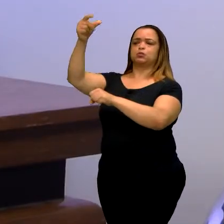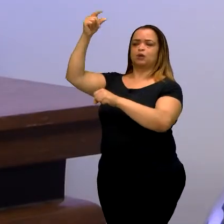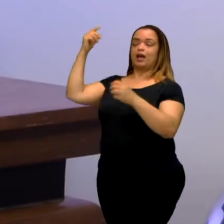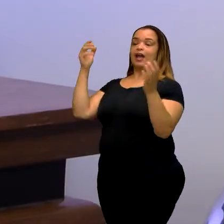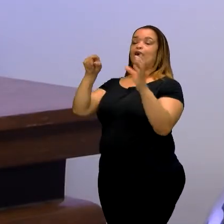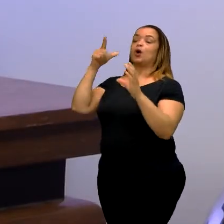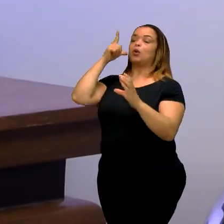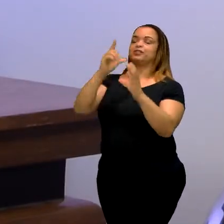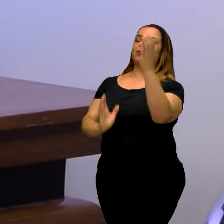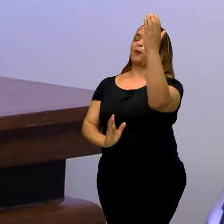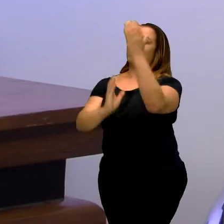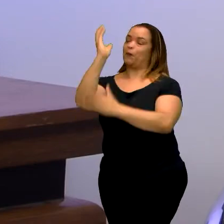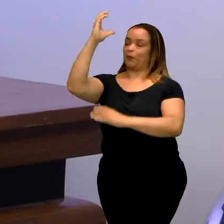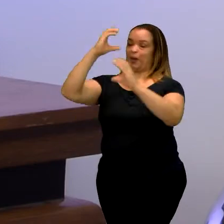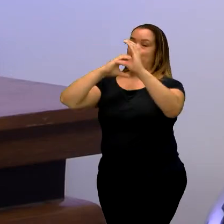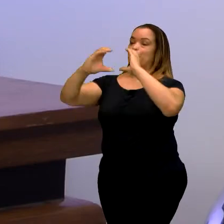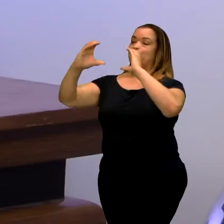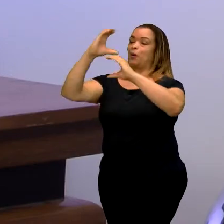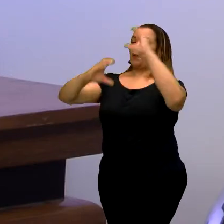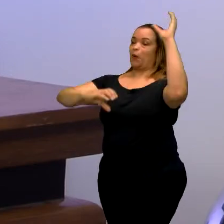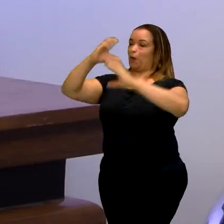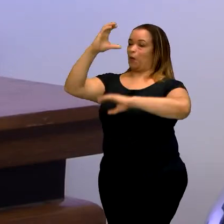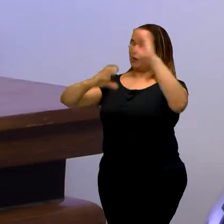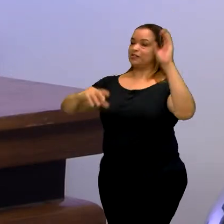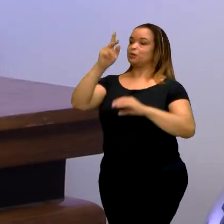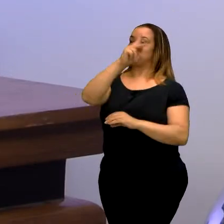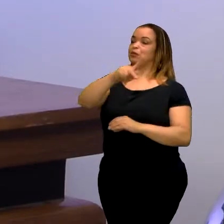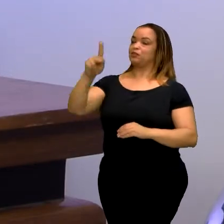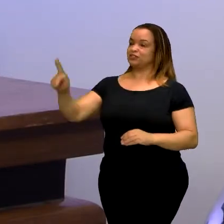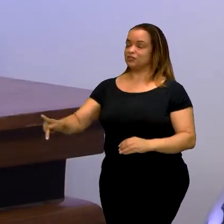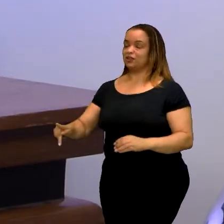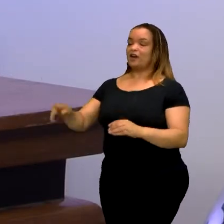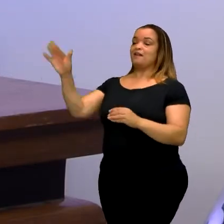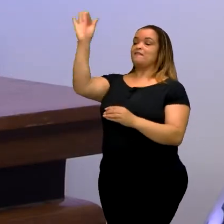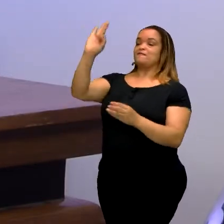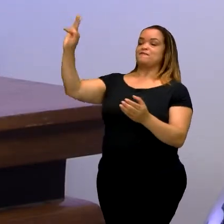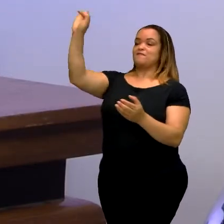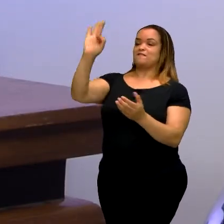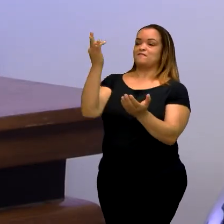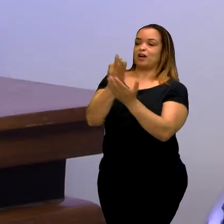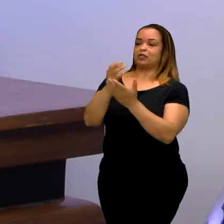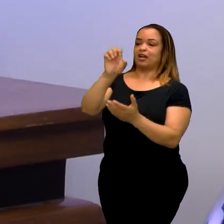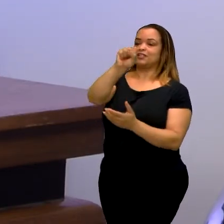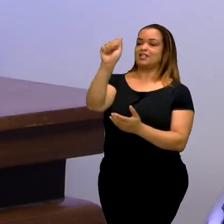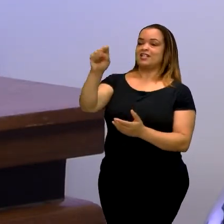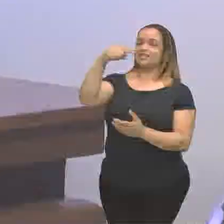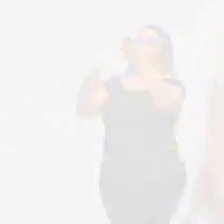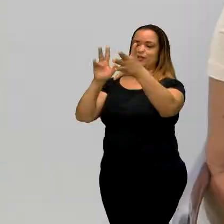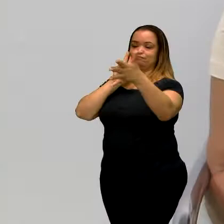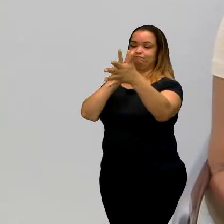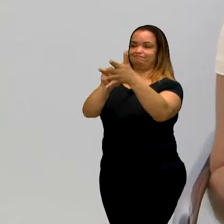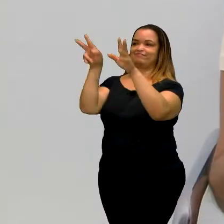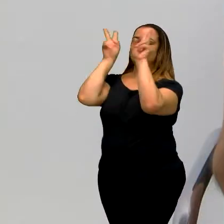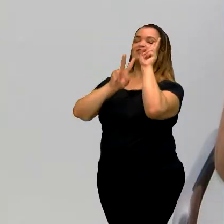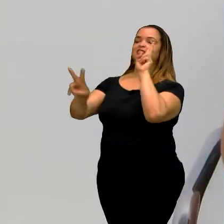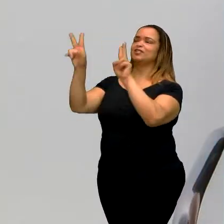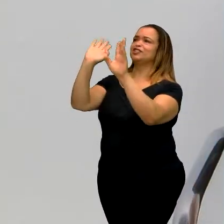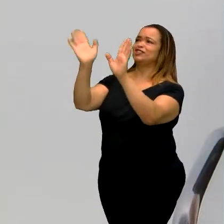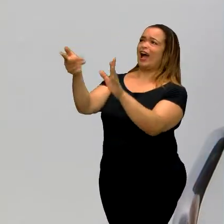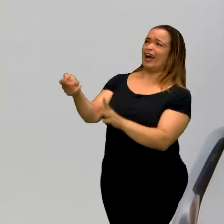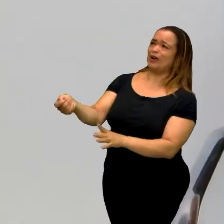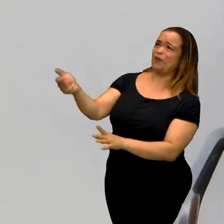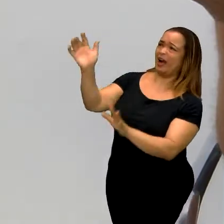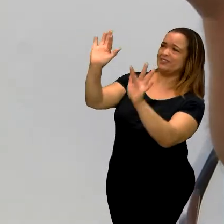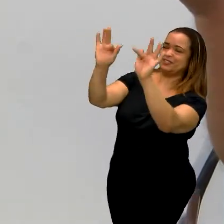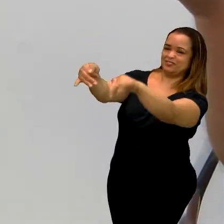concurso público como professor na Universidade Federal de São Carlos. E logo ele estava fazendo doutorado. Nosso tempo está acabando, mas eu